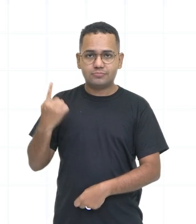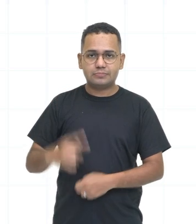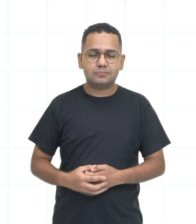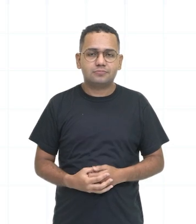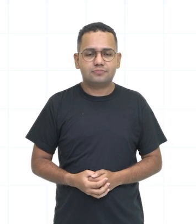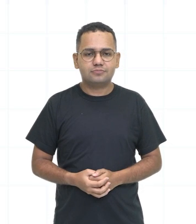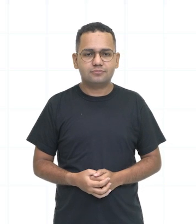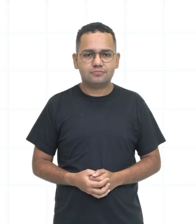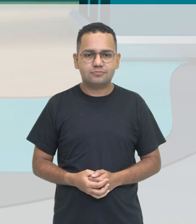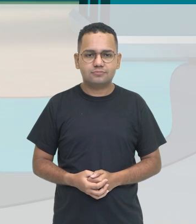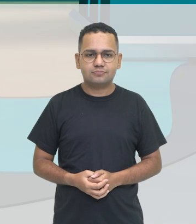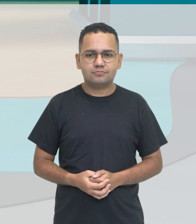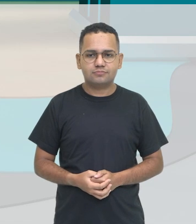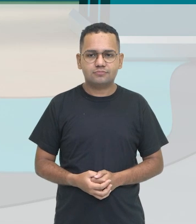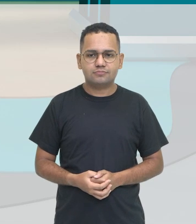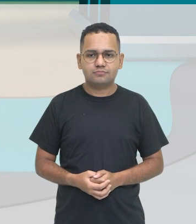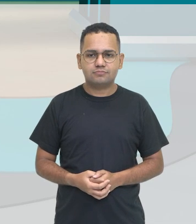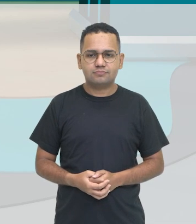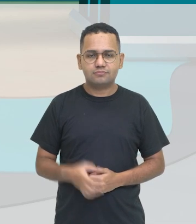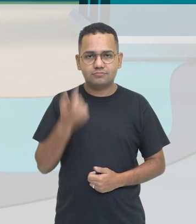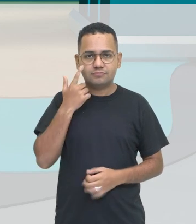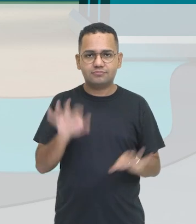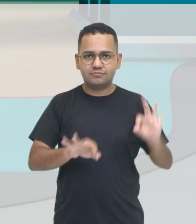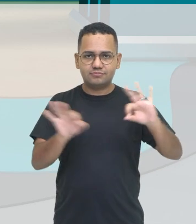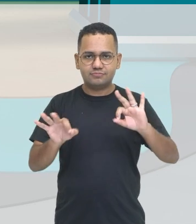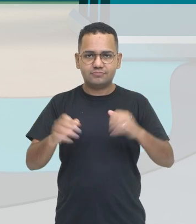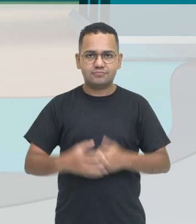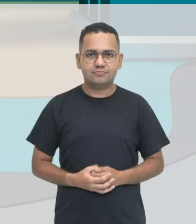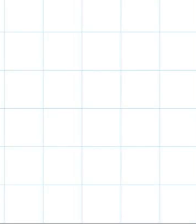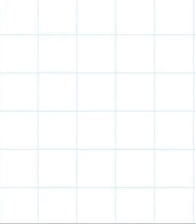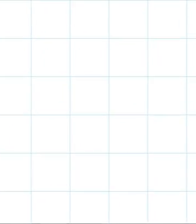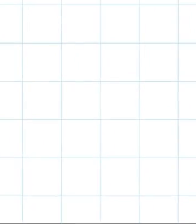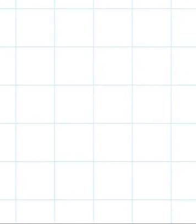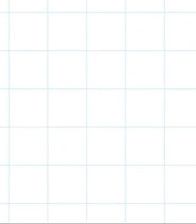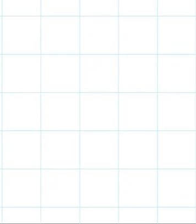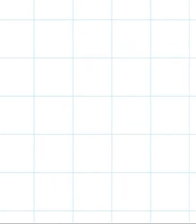by e ou by. Vamos iniciar nossa aula de hoje?